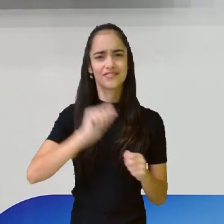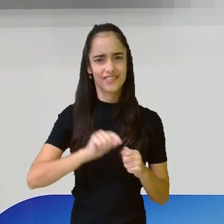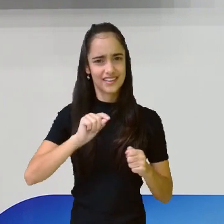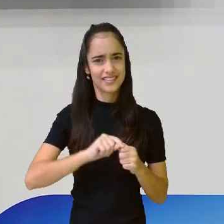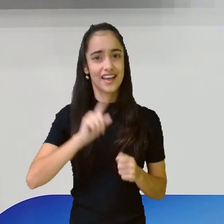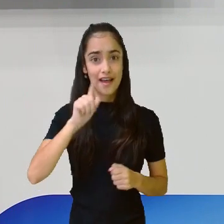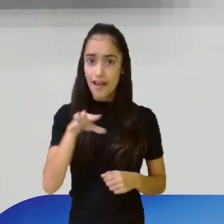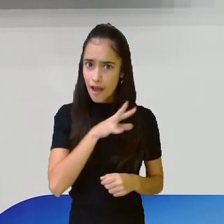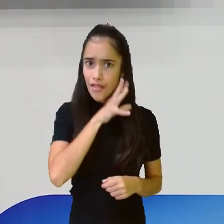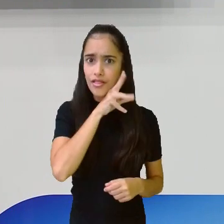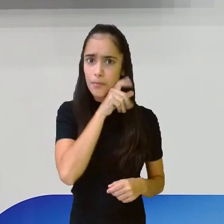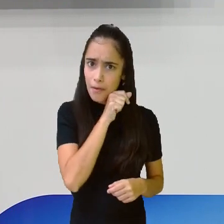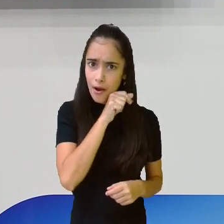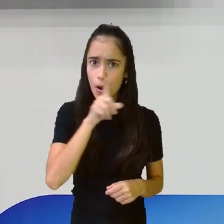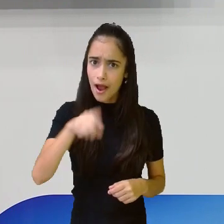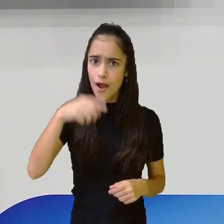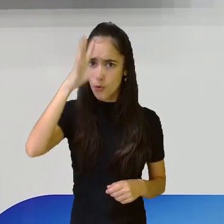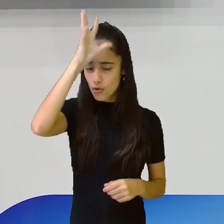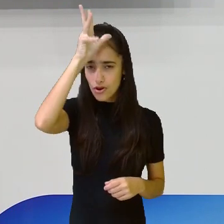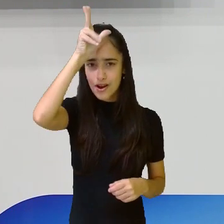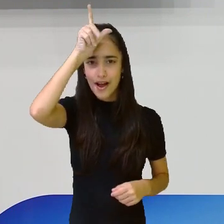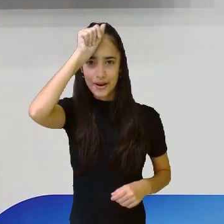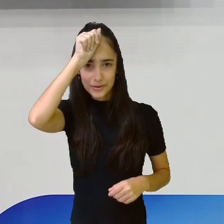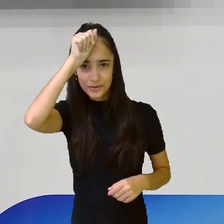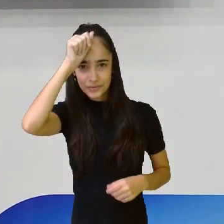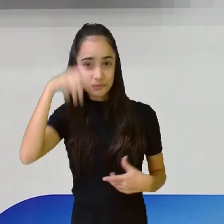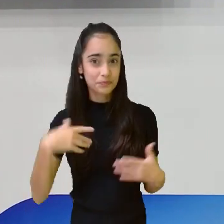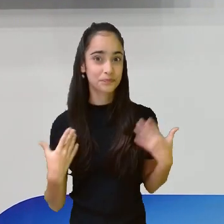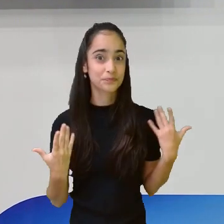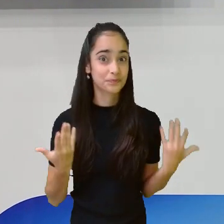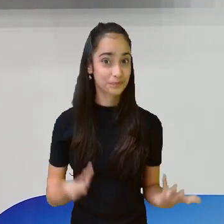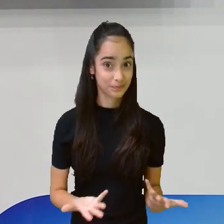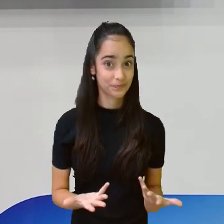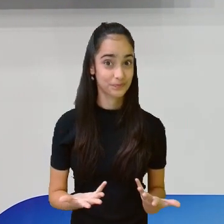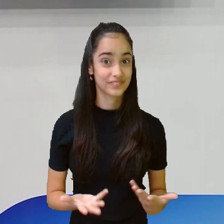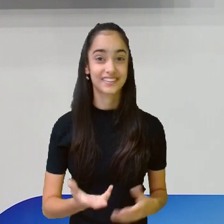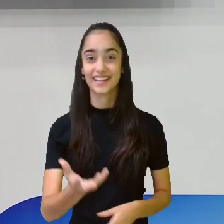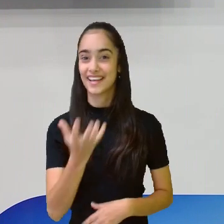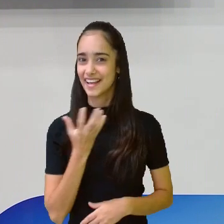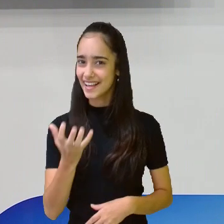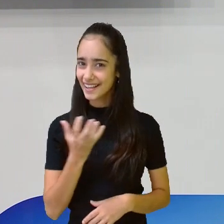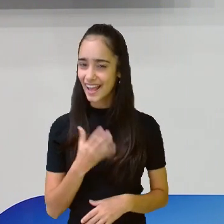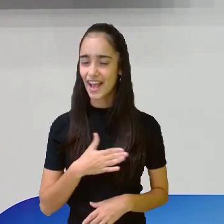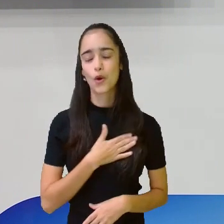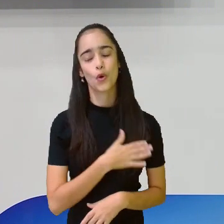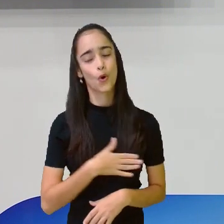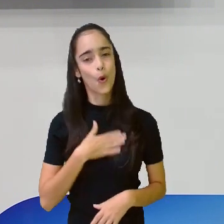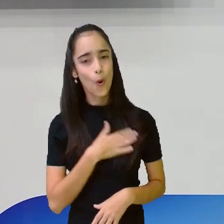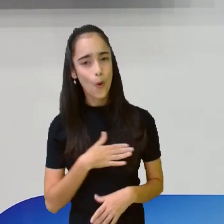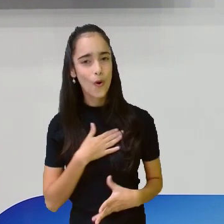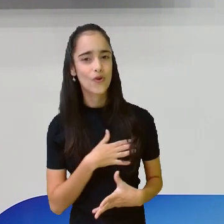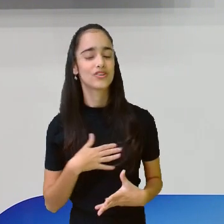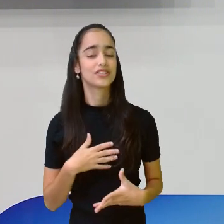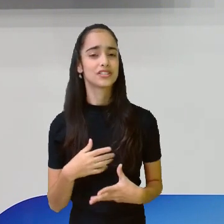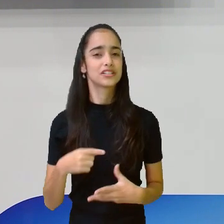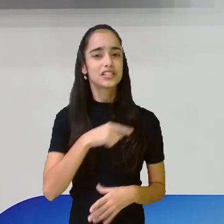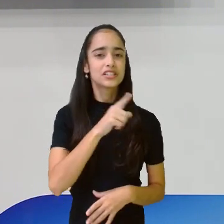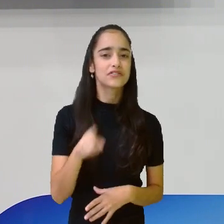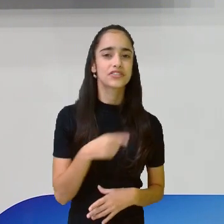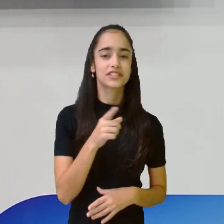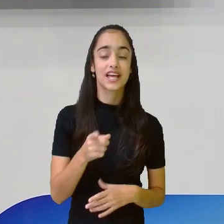é o principal aí da questão da fábula, e eu quero, eu gostaria de ver vocês aí,